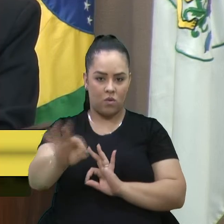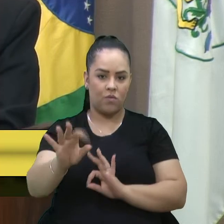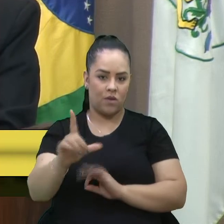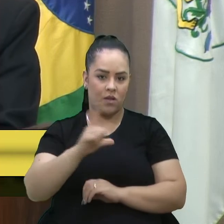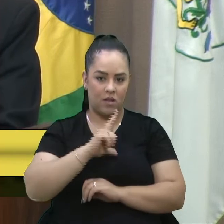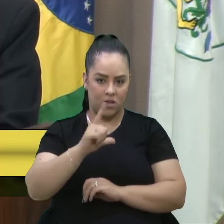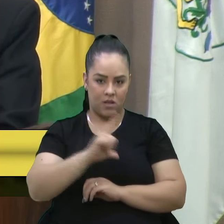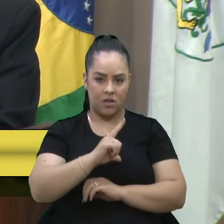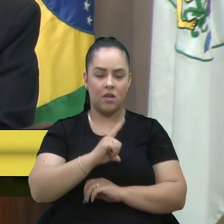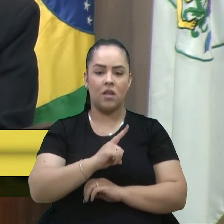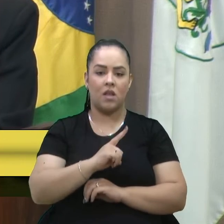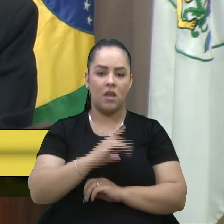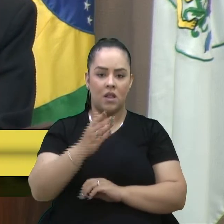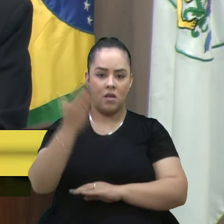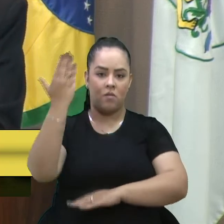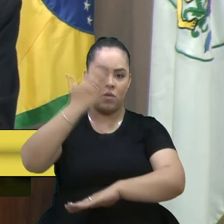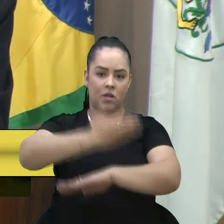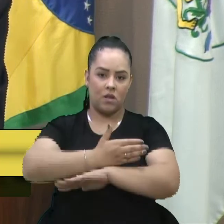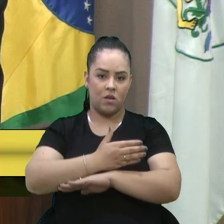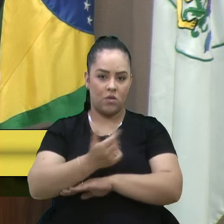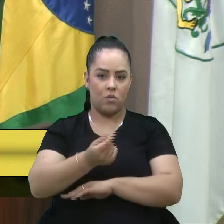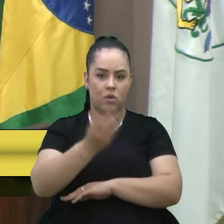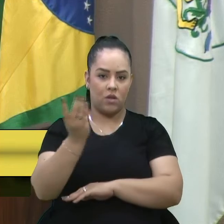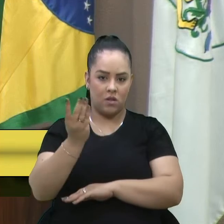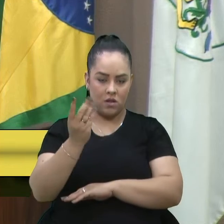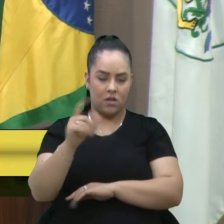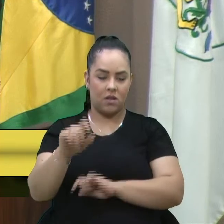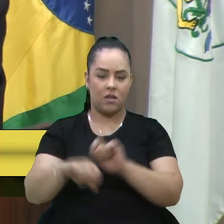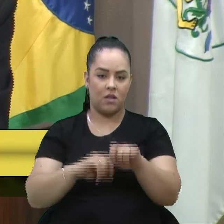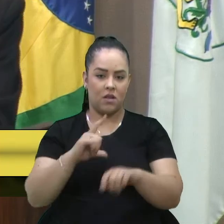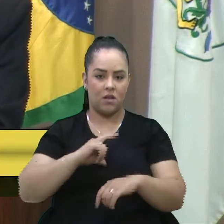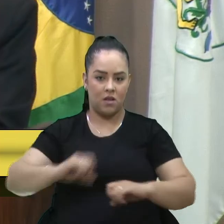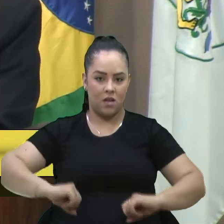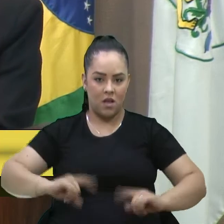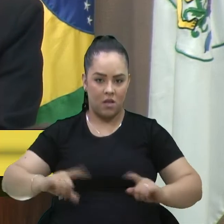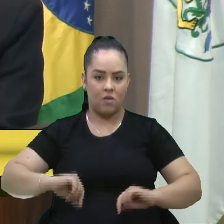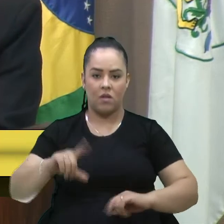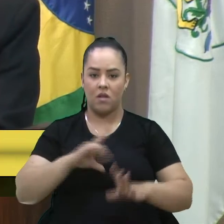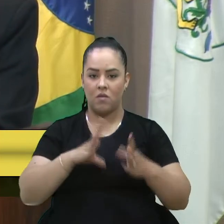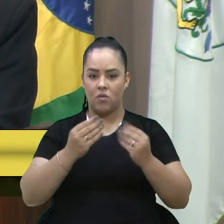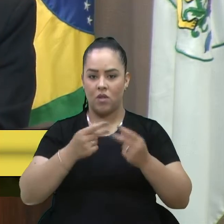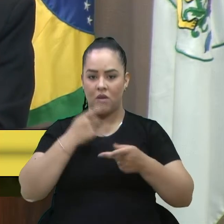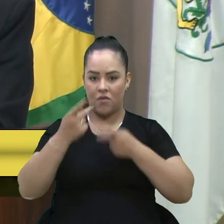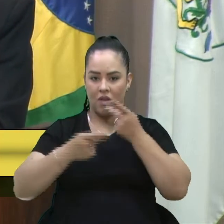pedágios e os valores das tarifas. Há muitos rumores e pouca certeza.